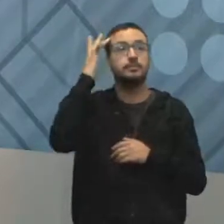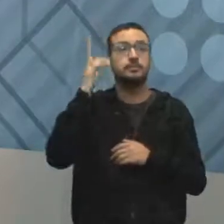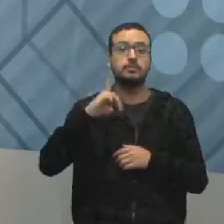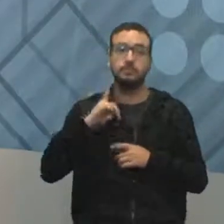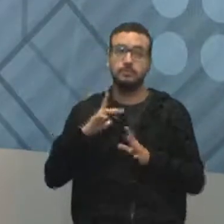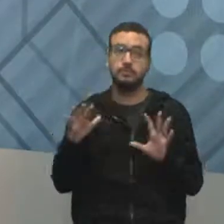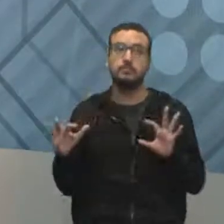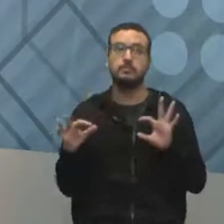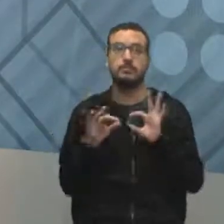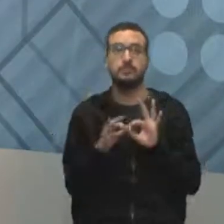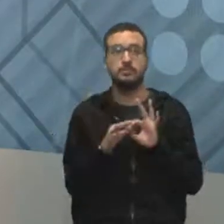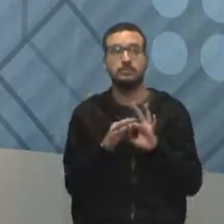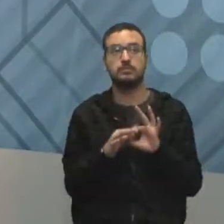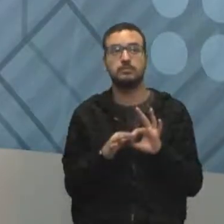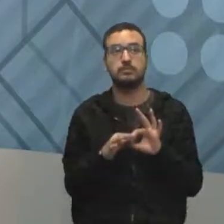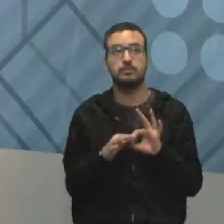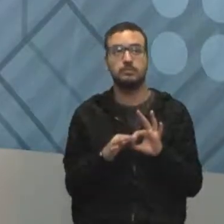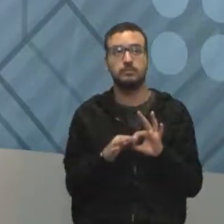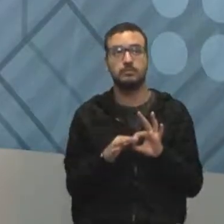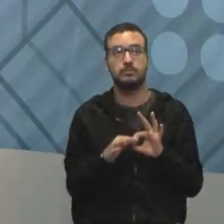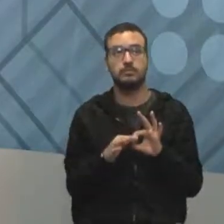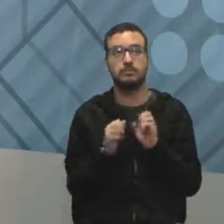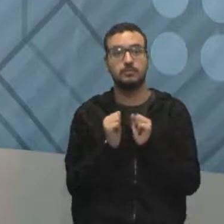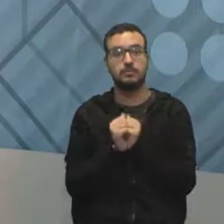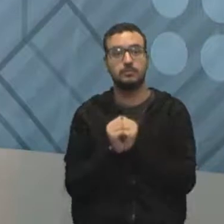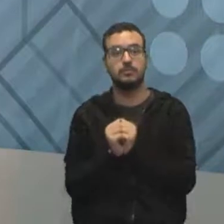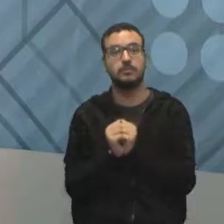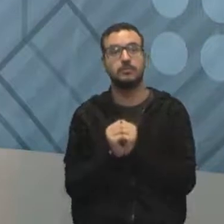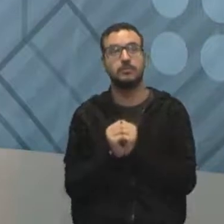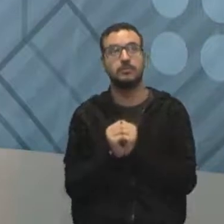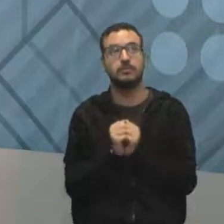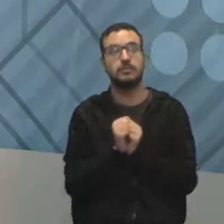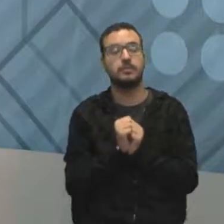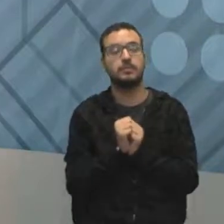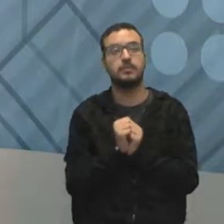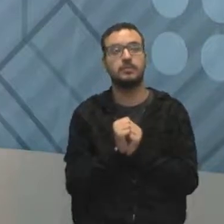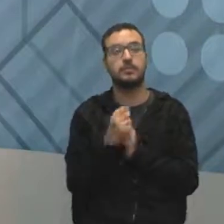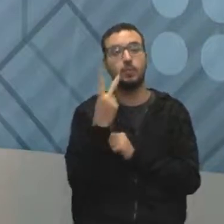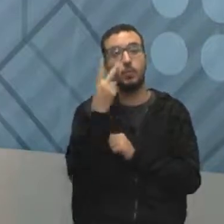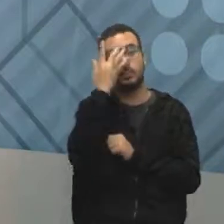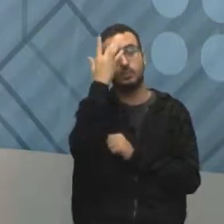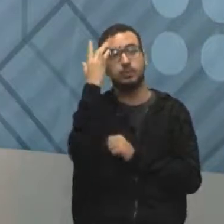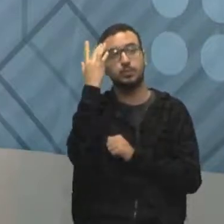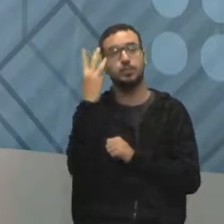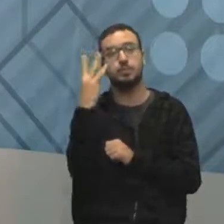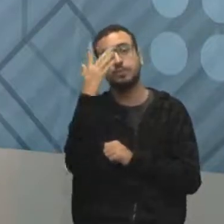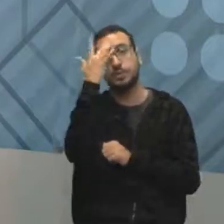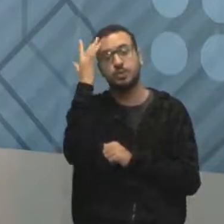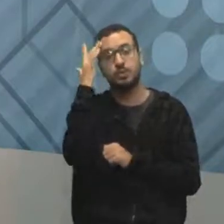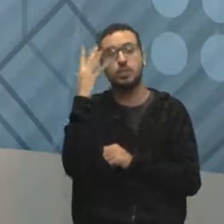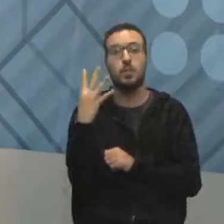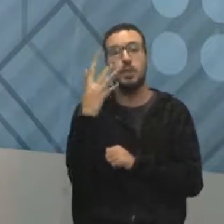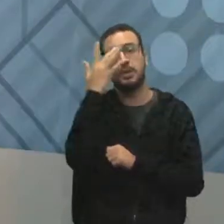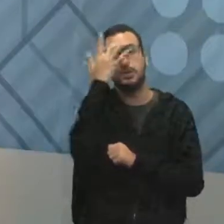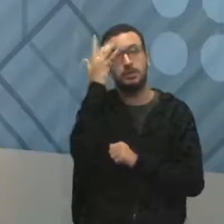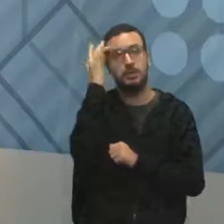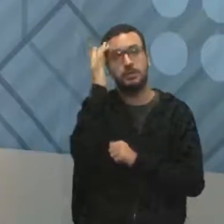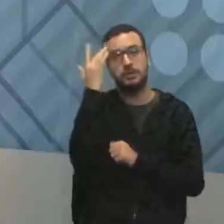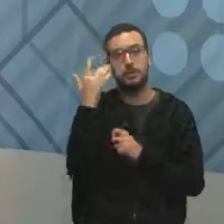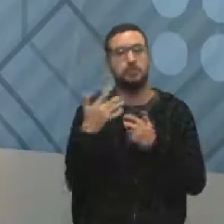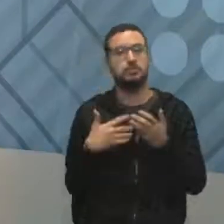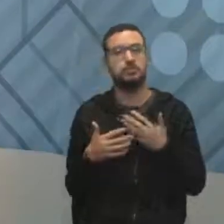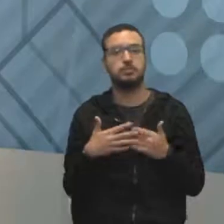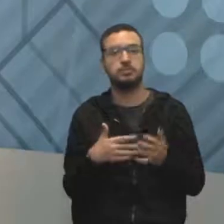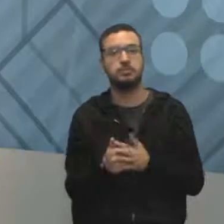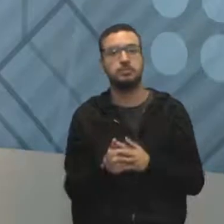a ver com o projeto e com você. Você vai chamar duas pessoas, três, quatro, quantas forem necessárias